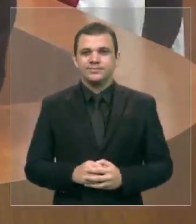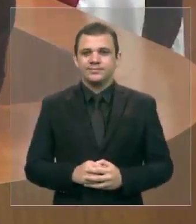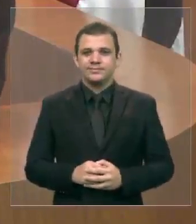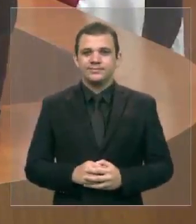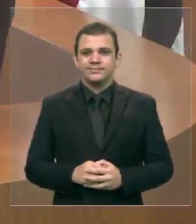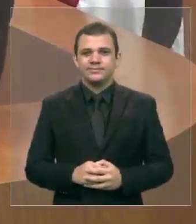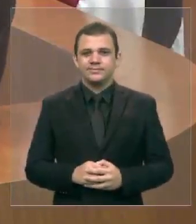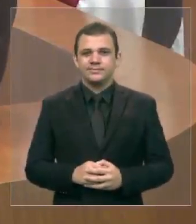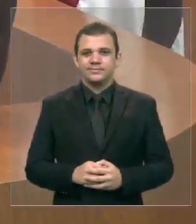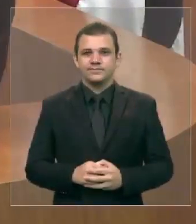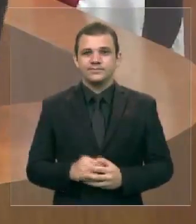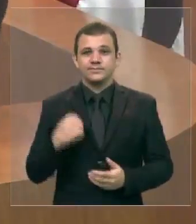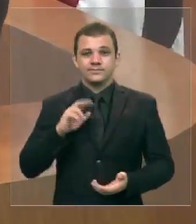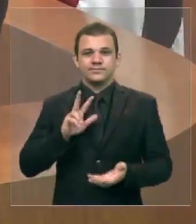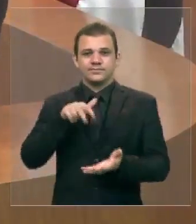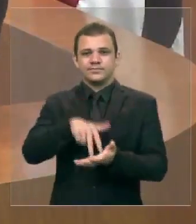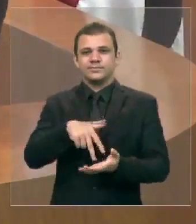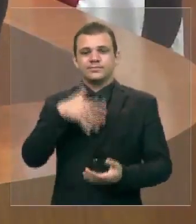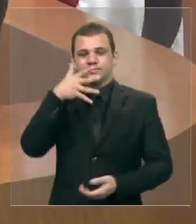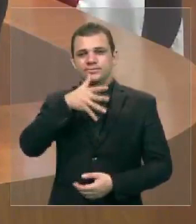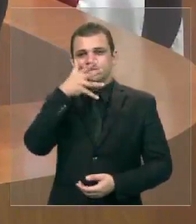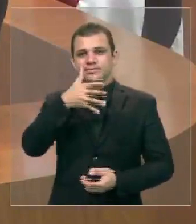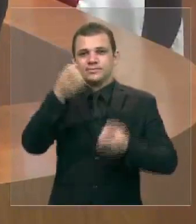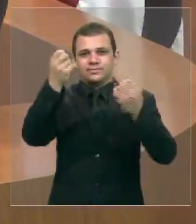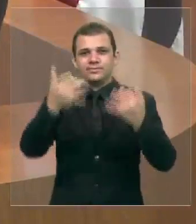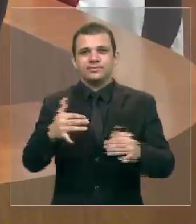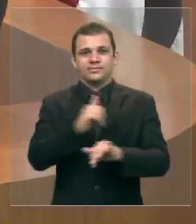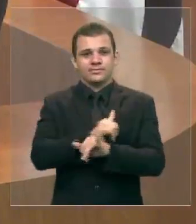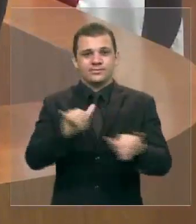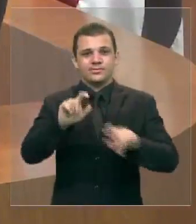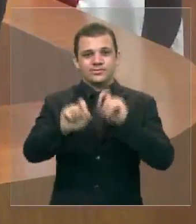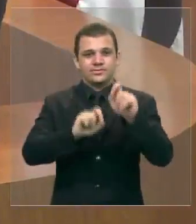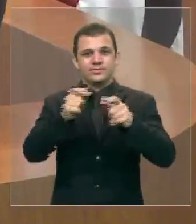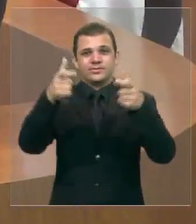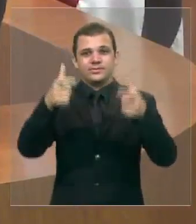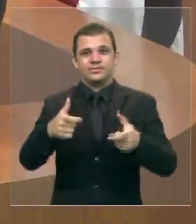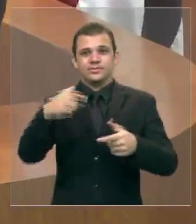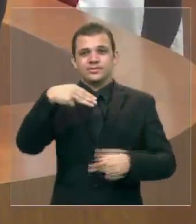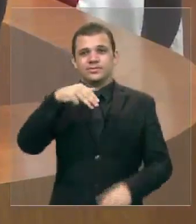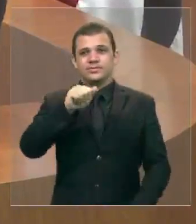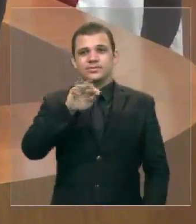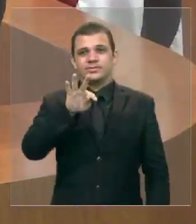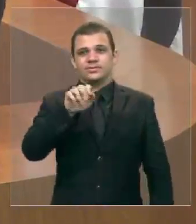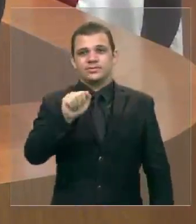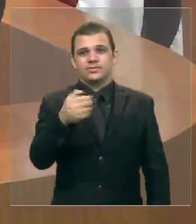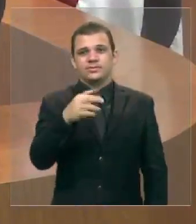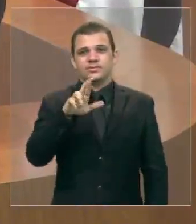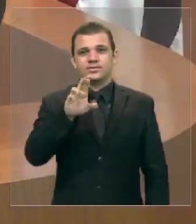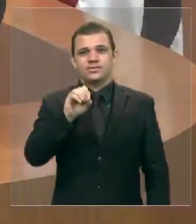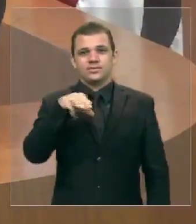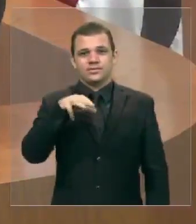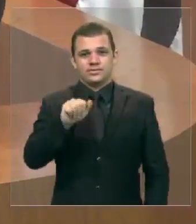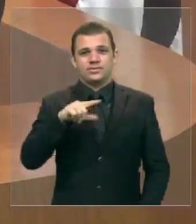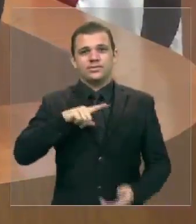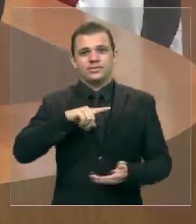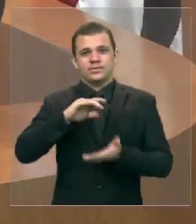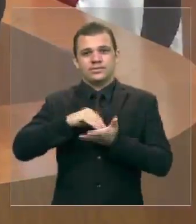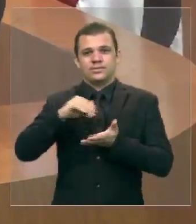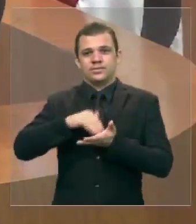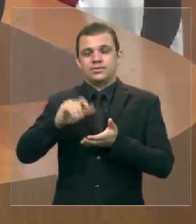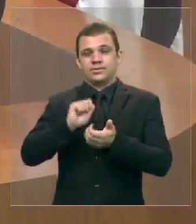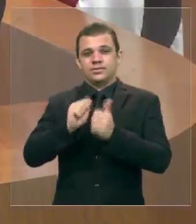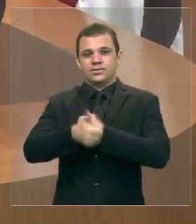Mata Roma, através da Secretaria de Esporte do Estado,